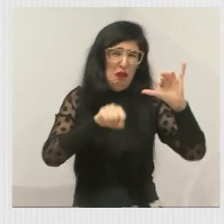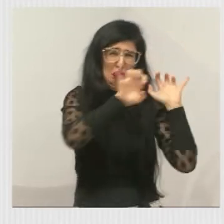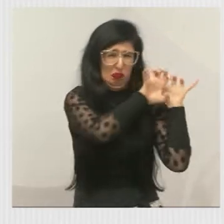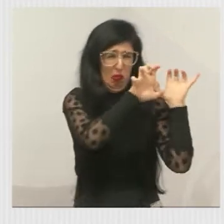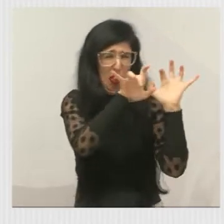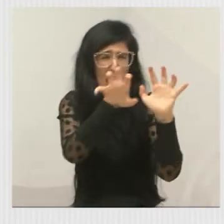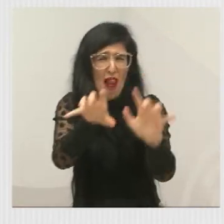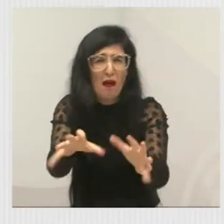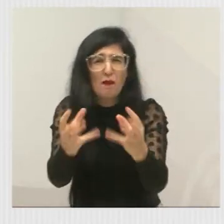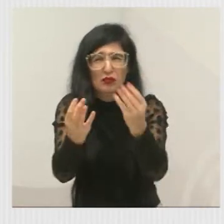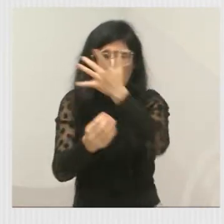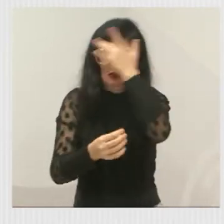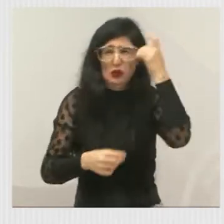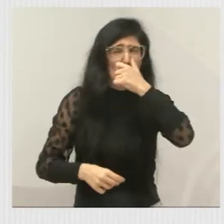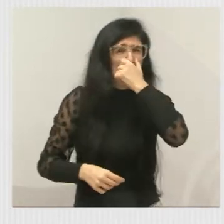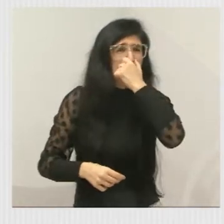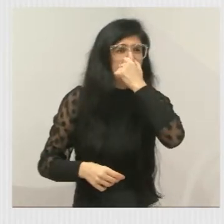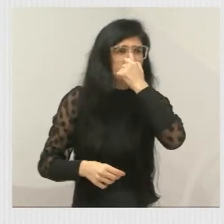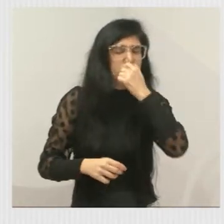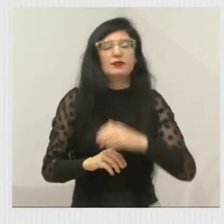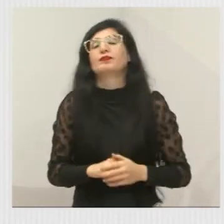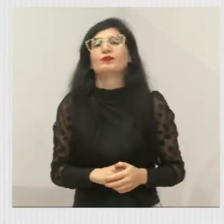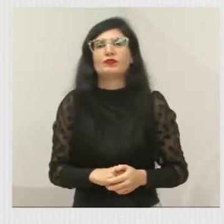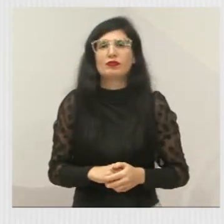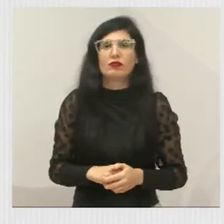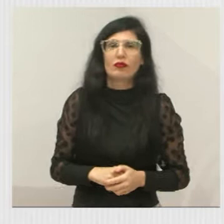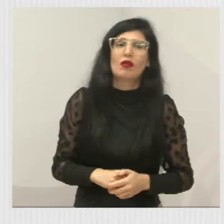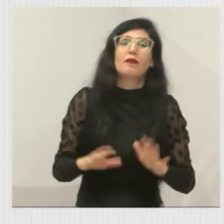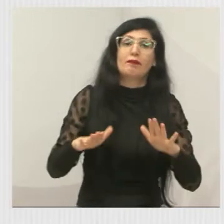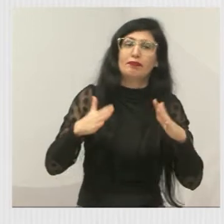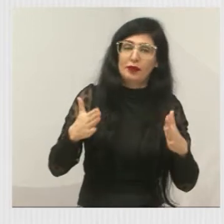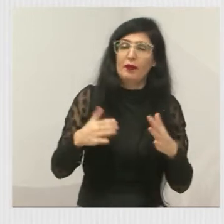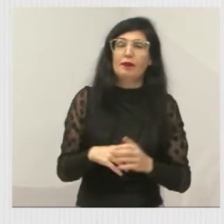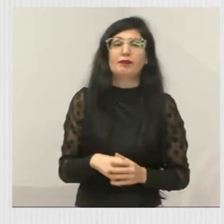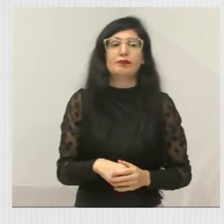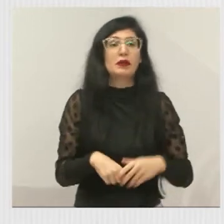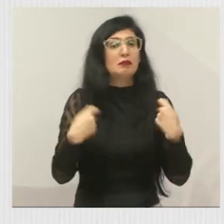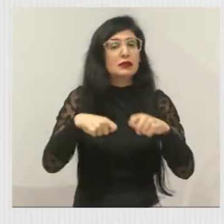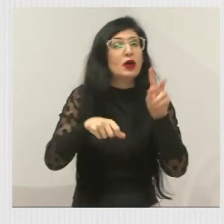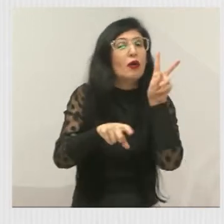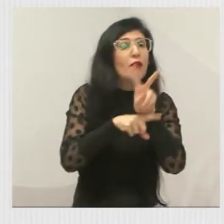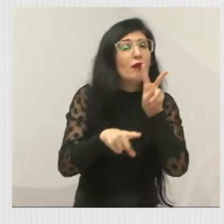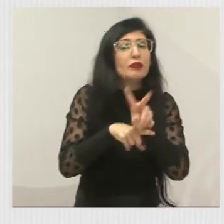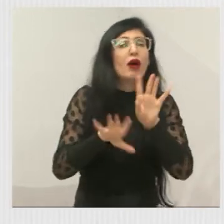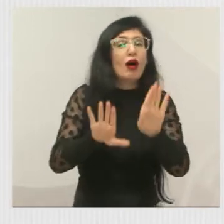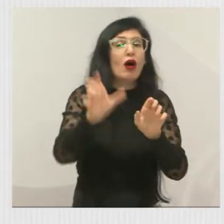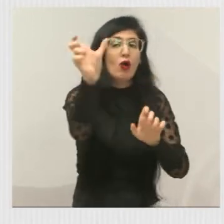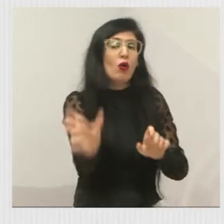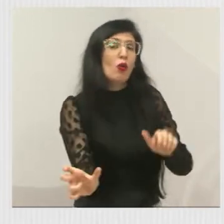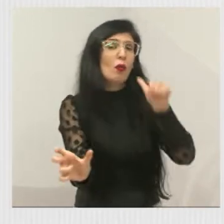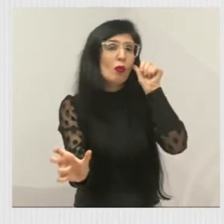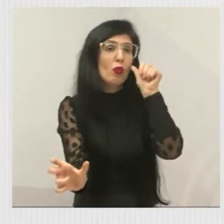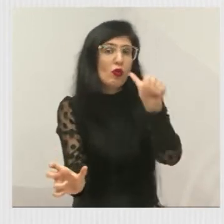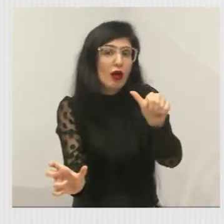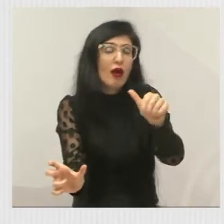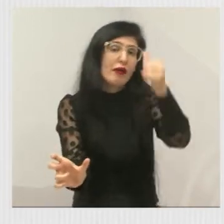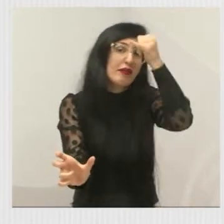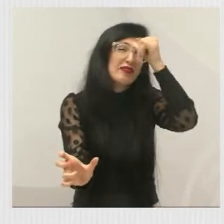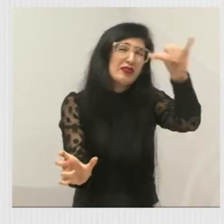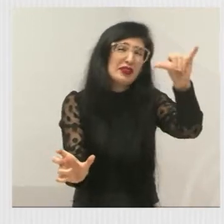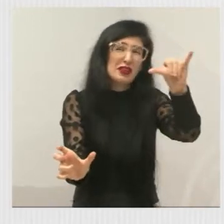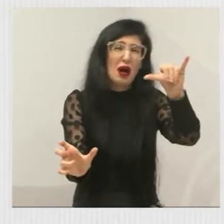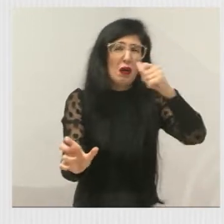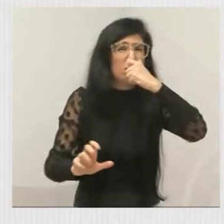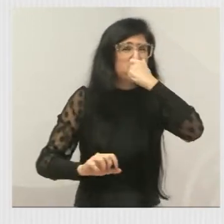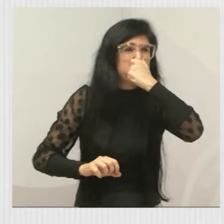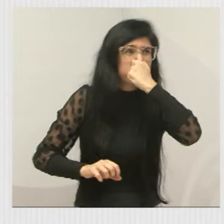para evitar com que você, munícipe, você, mulher, fique em ambientes mais aglomerados, onde possa